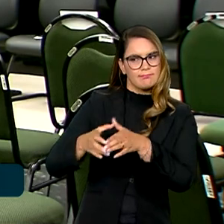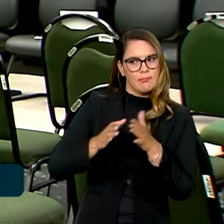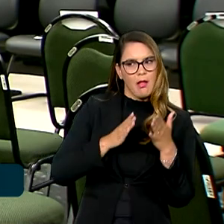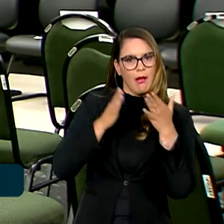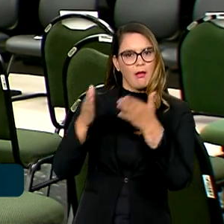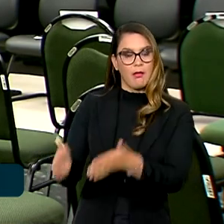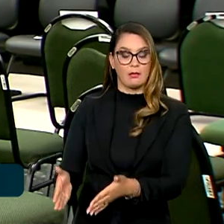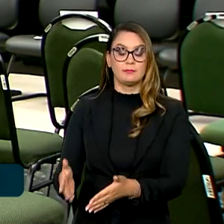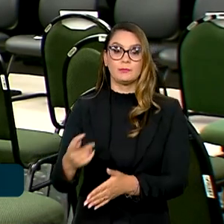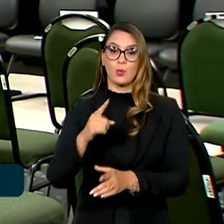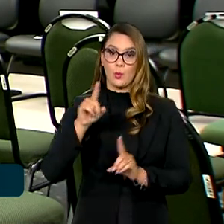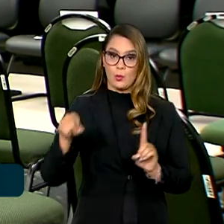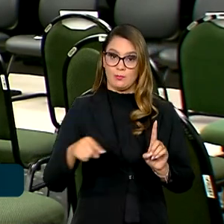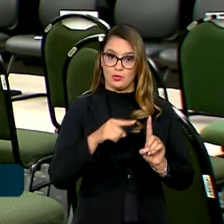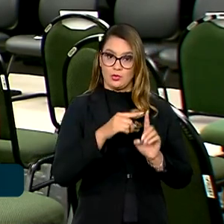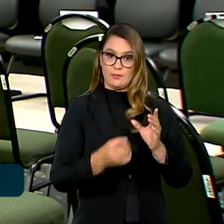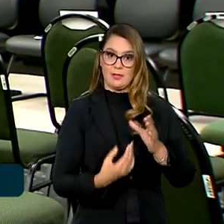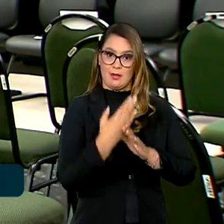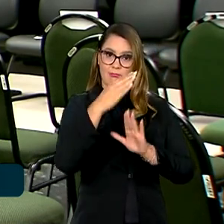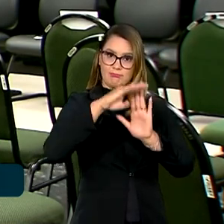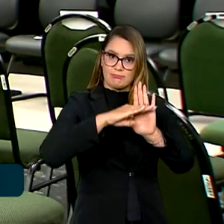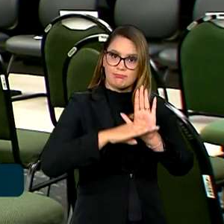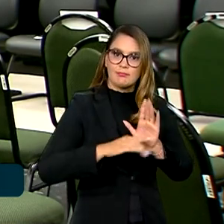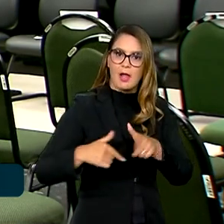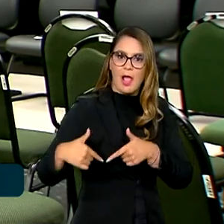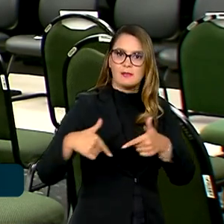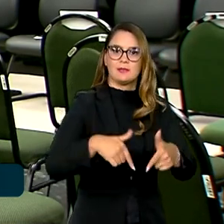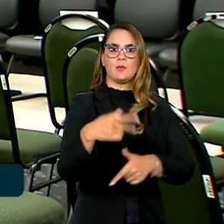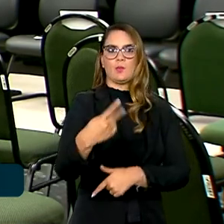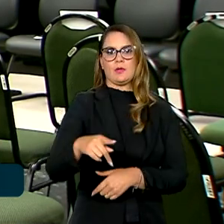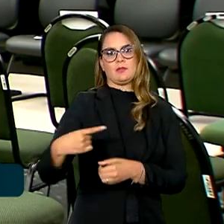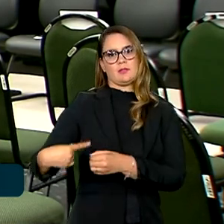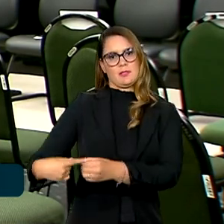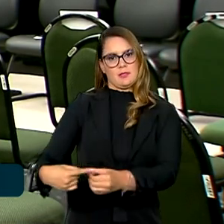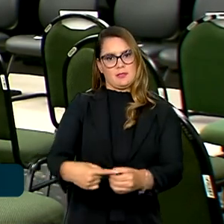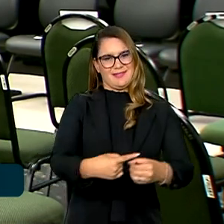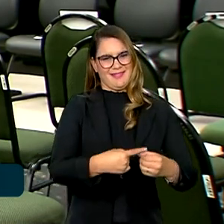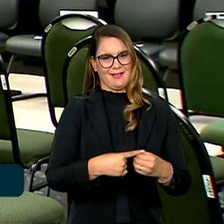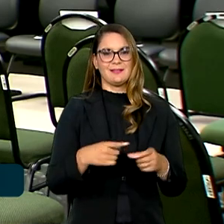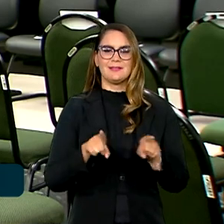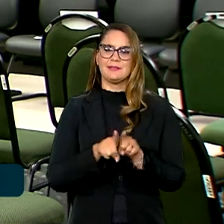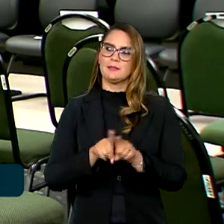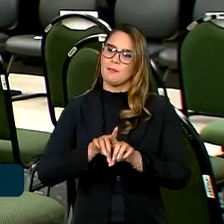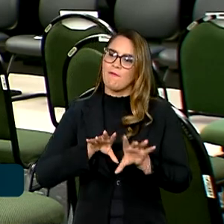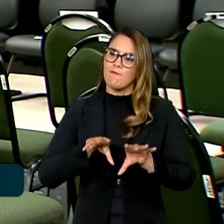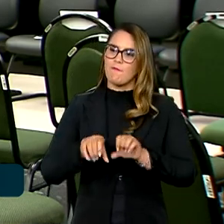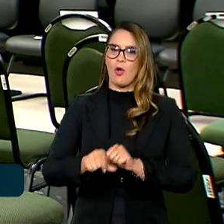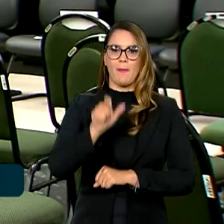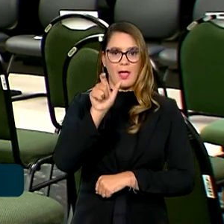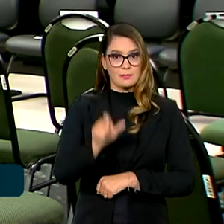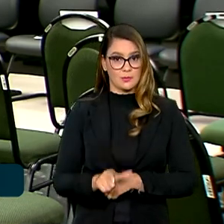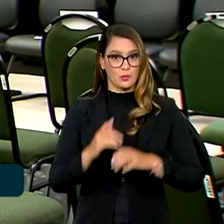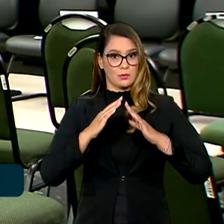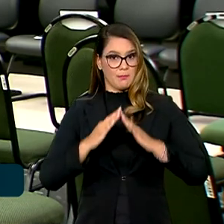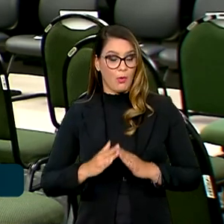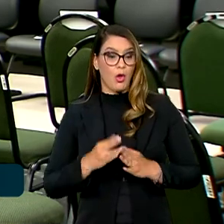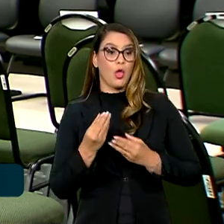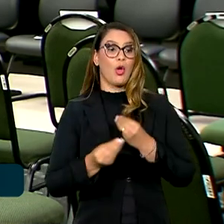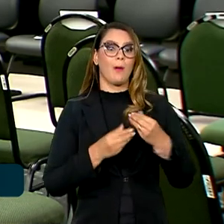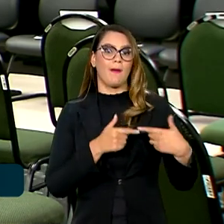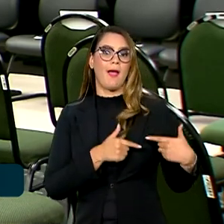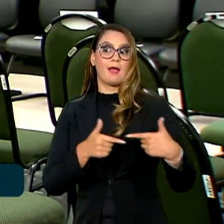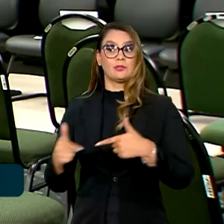A ideia é desenvolver um plano de ação nessas cidades e até mesmo capacitar os moradores sobre como agir